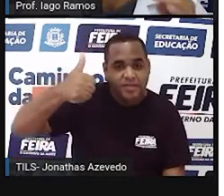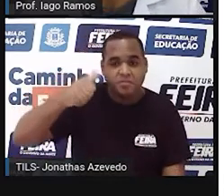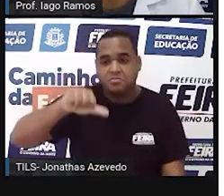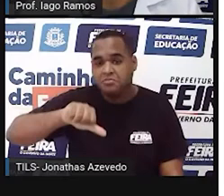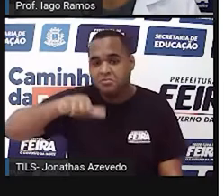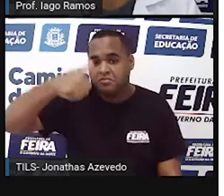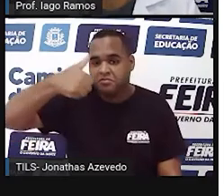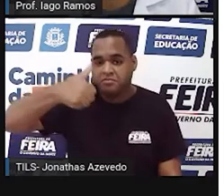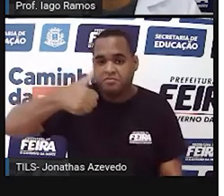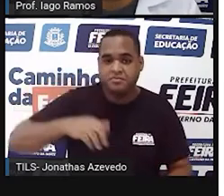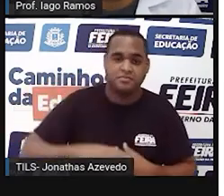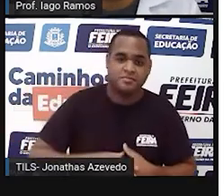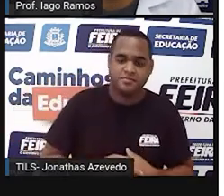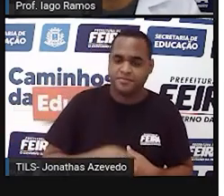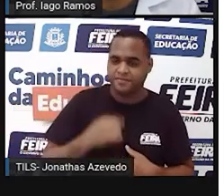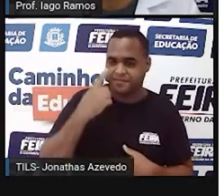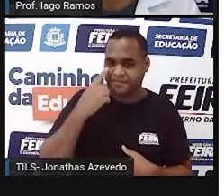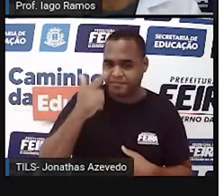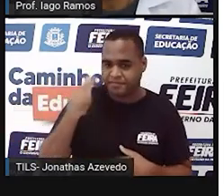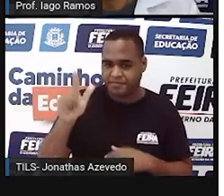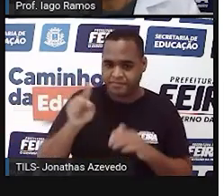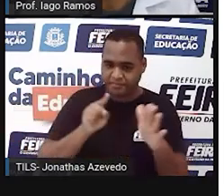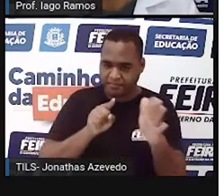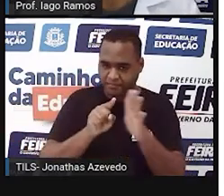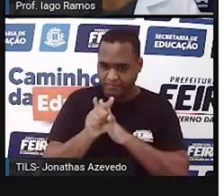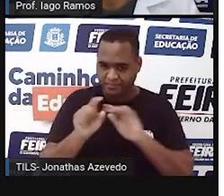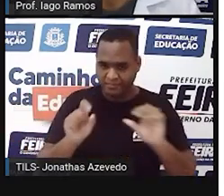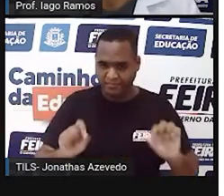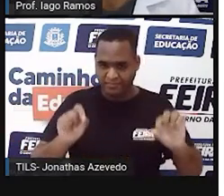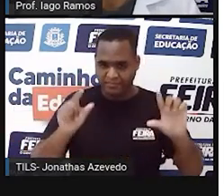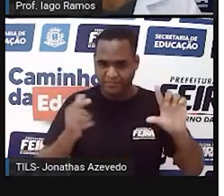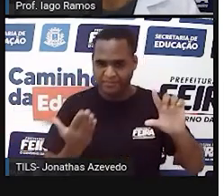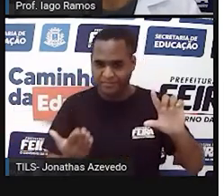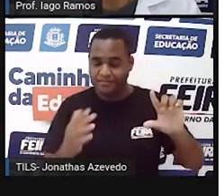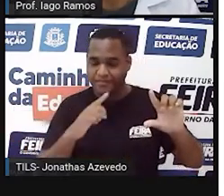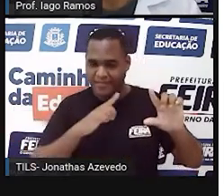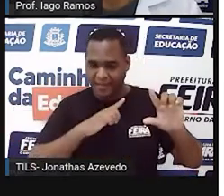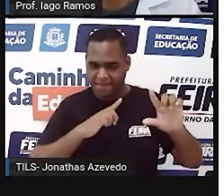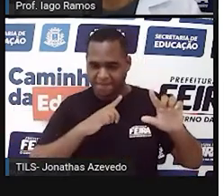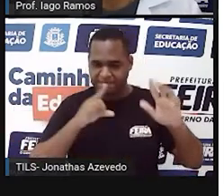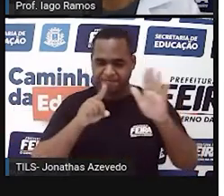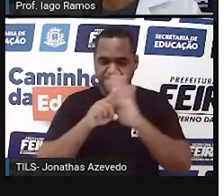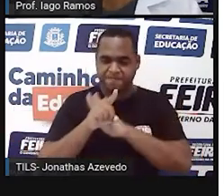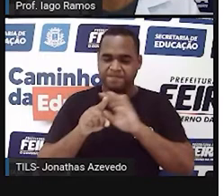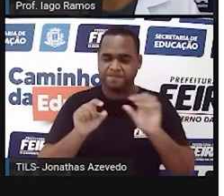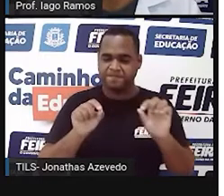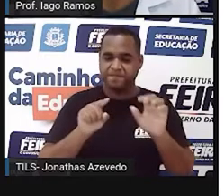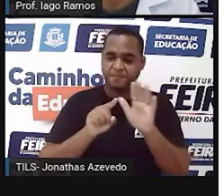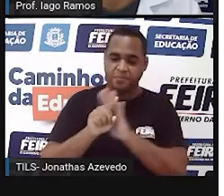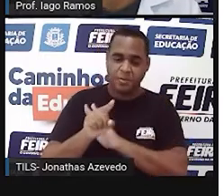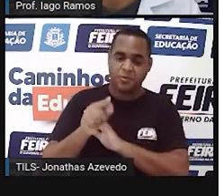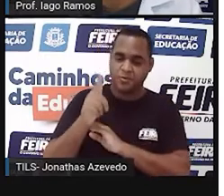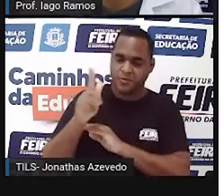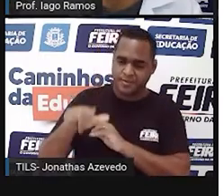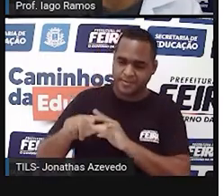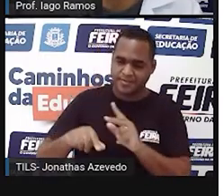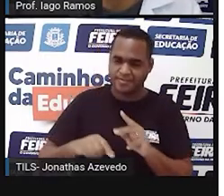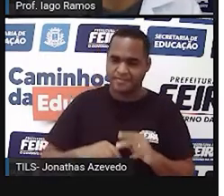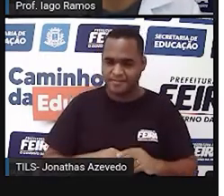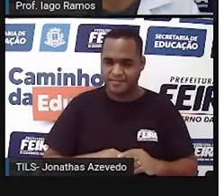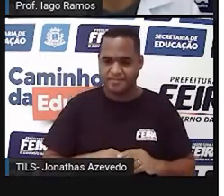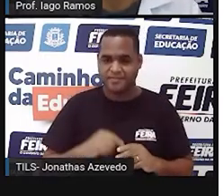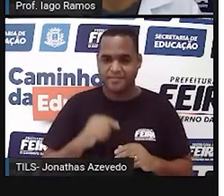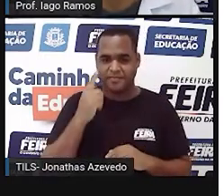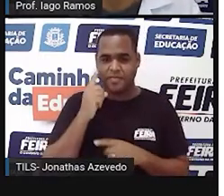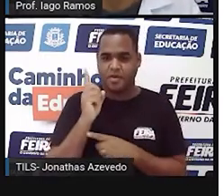Vai aparecer na próxima tela uma pergunta, certo? E essa pergunta, depois dela, vai ter um